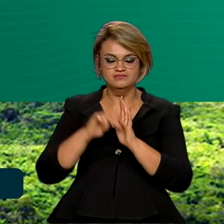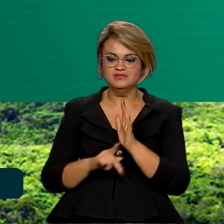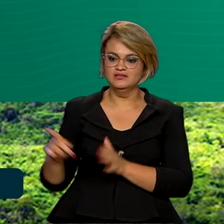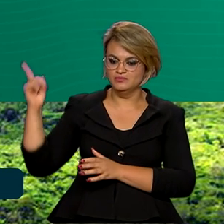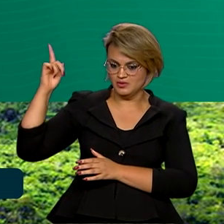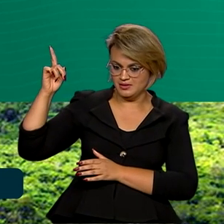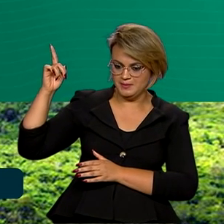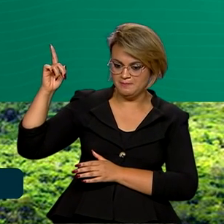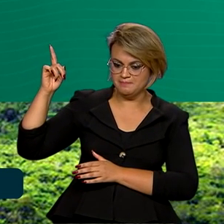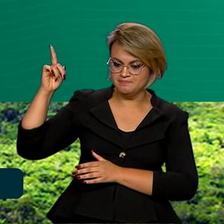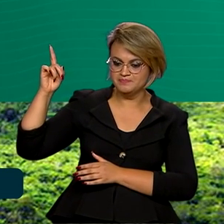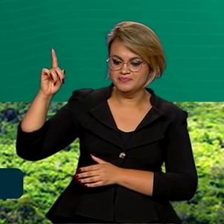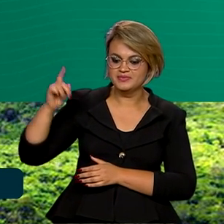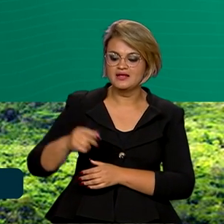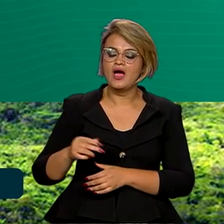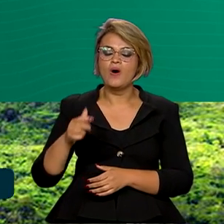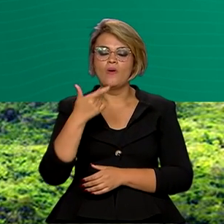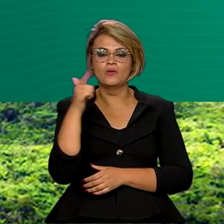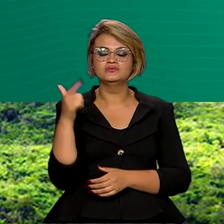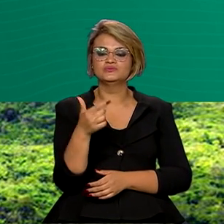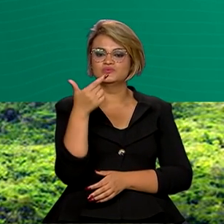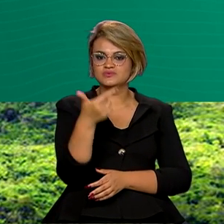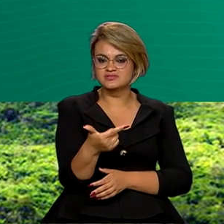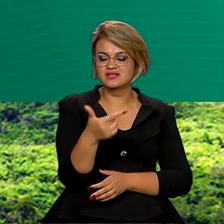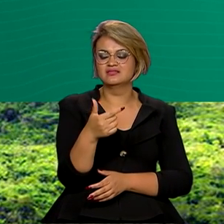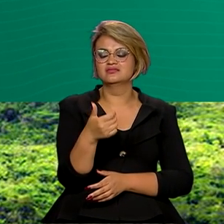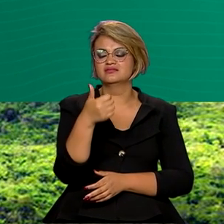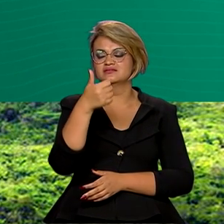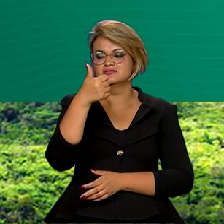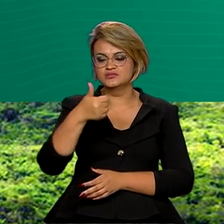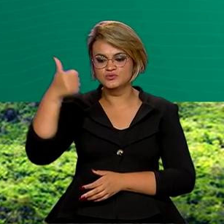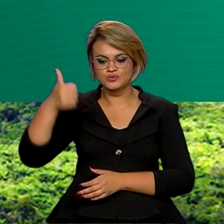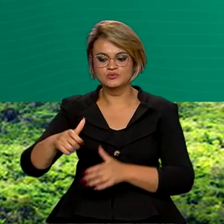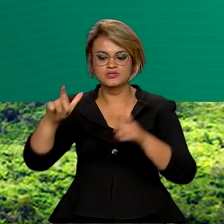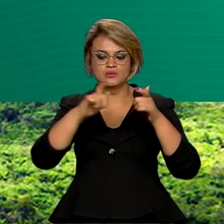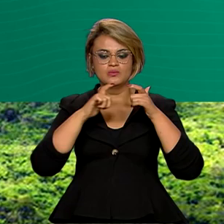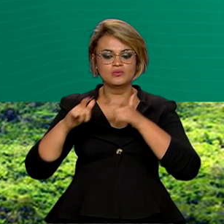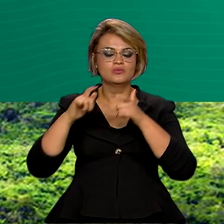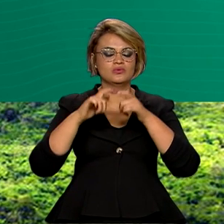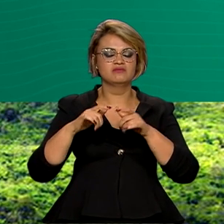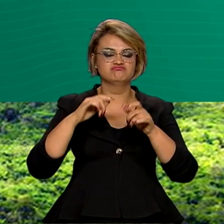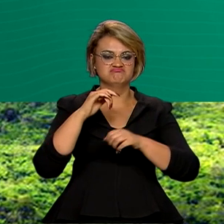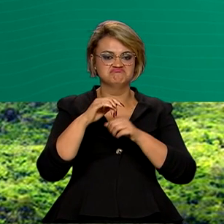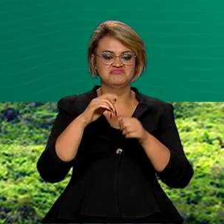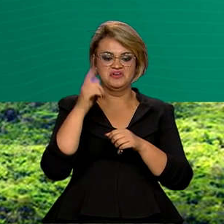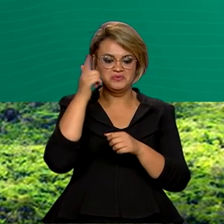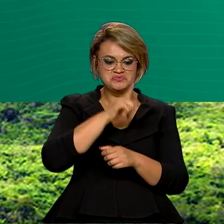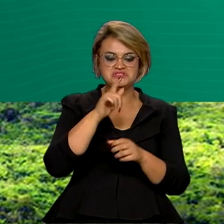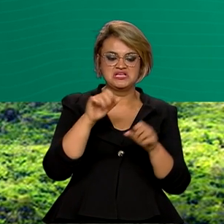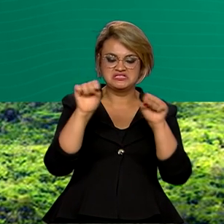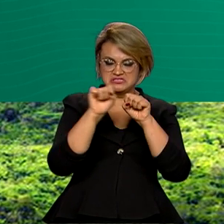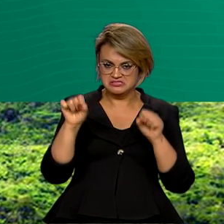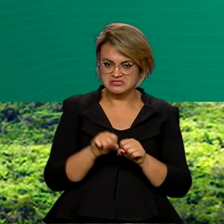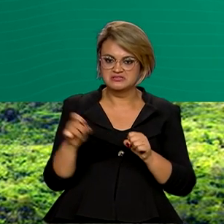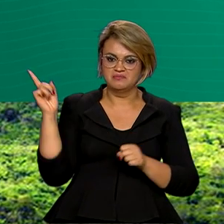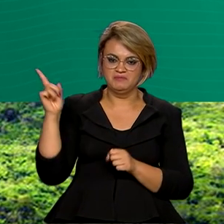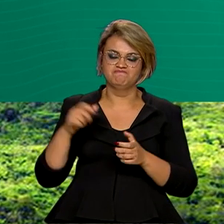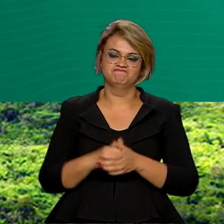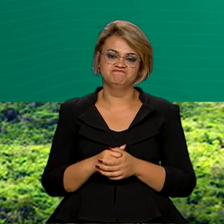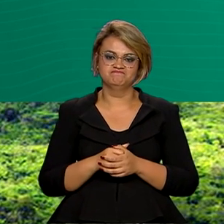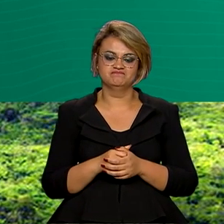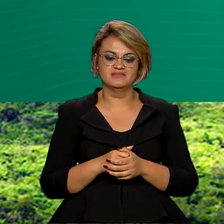da Amazônia, outras 211 localidades serão conectadas ao Sistema Interligado Nacional,